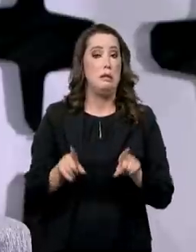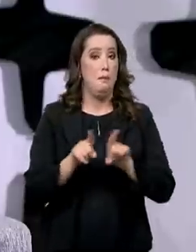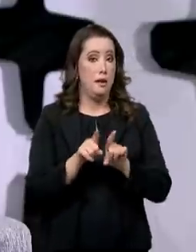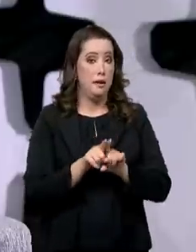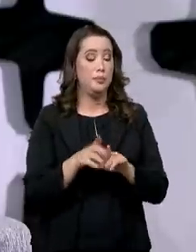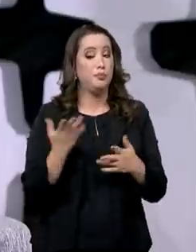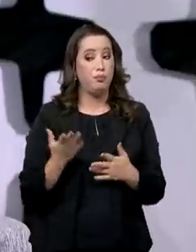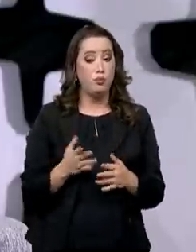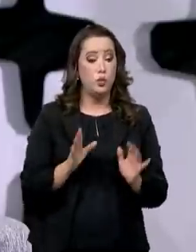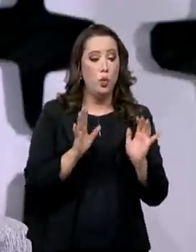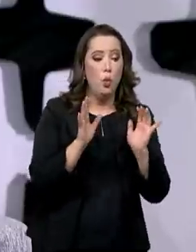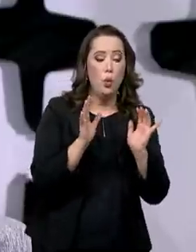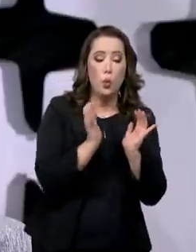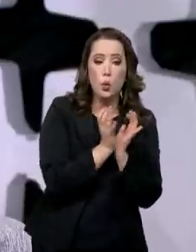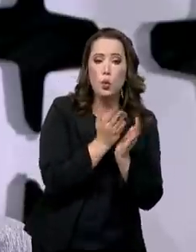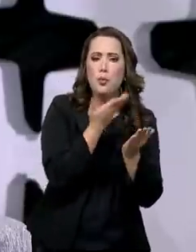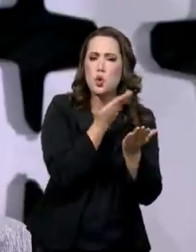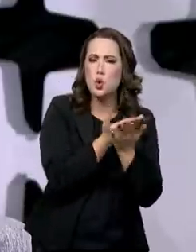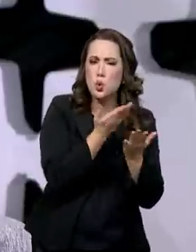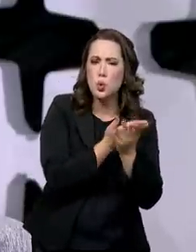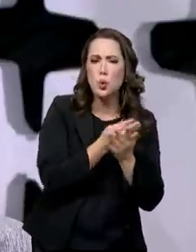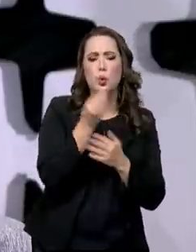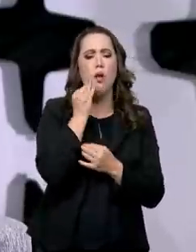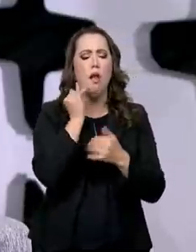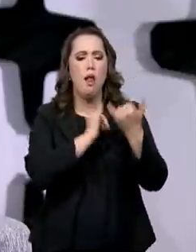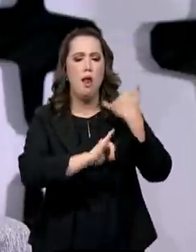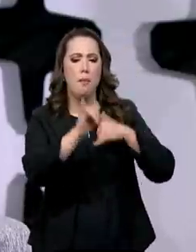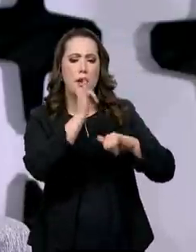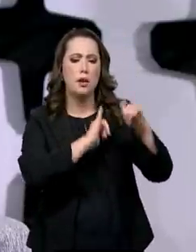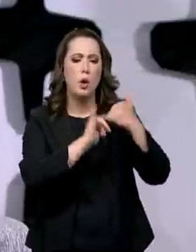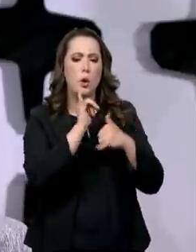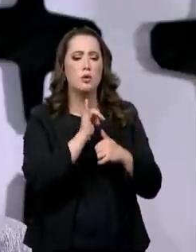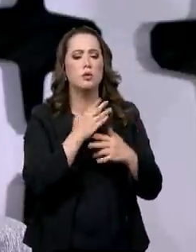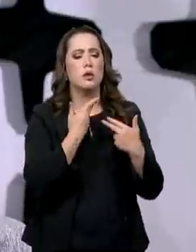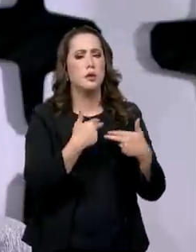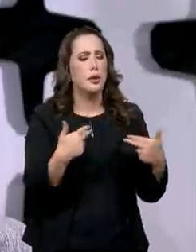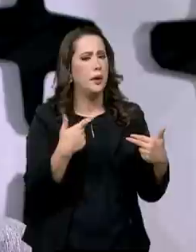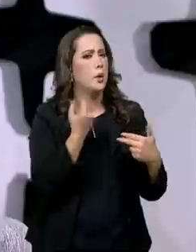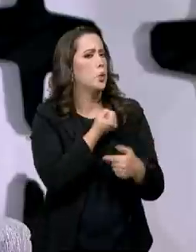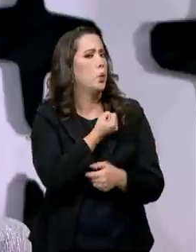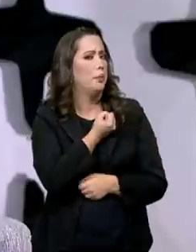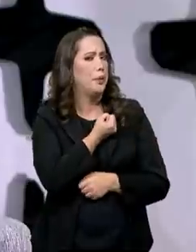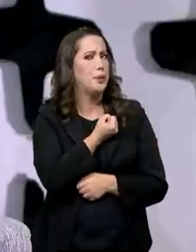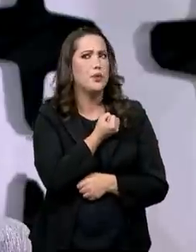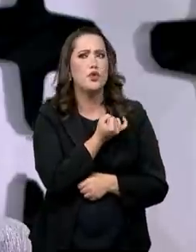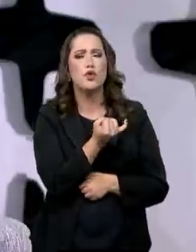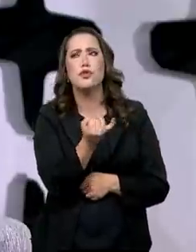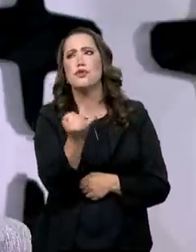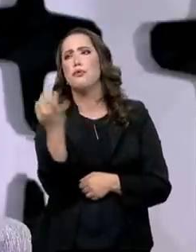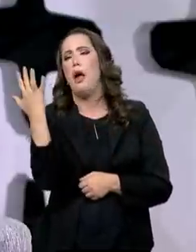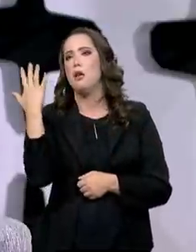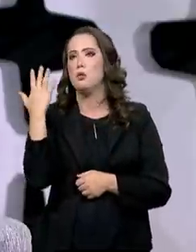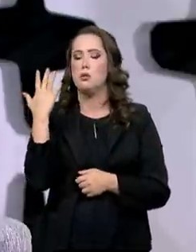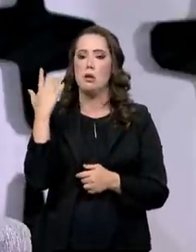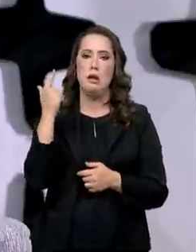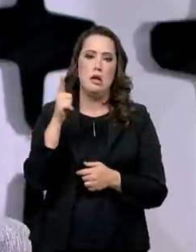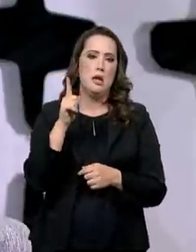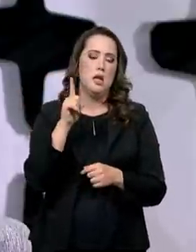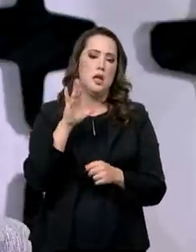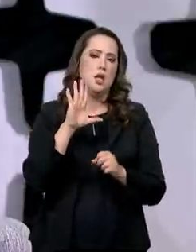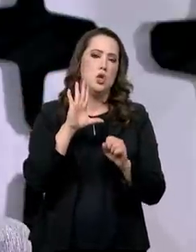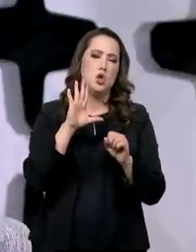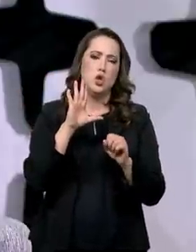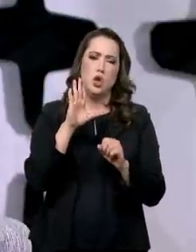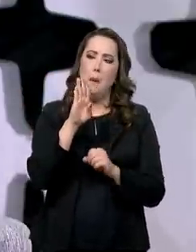aumentamos números de laboratórios de campanha para testes. Nós aumentamos os números de laboratórios em nível de biossegurança